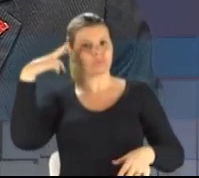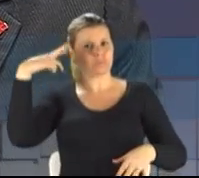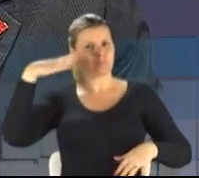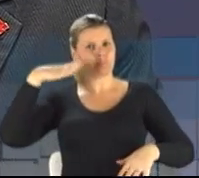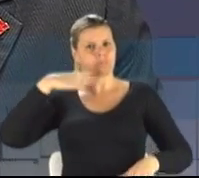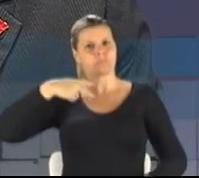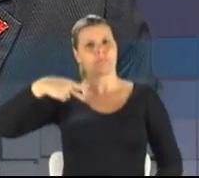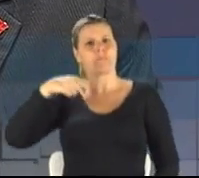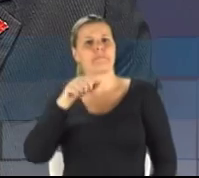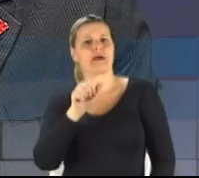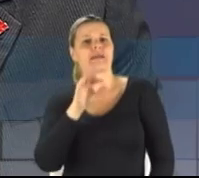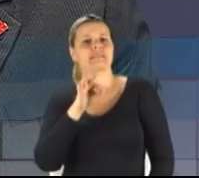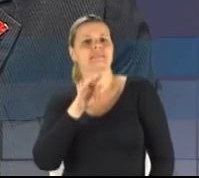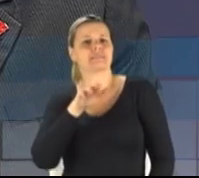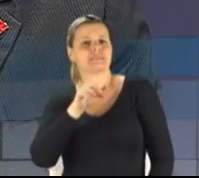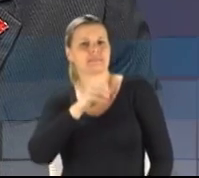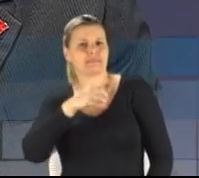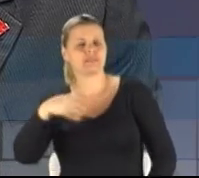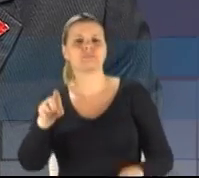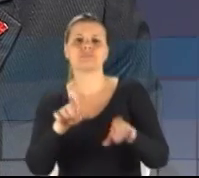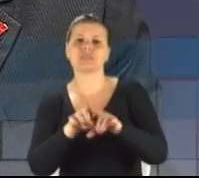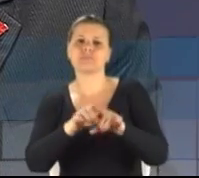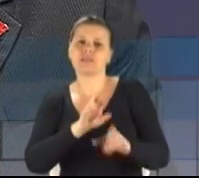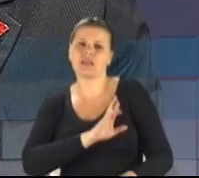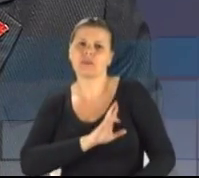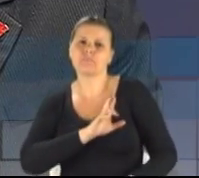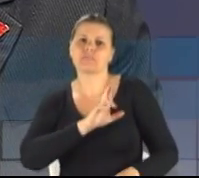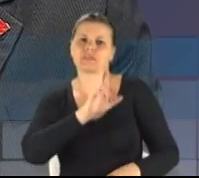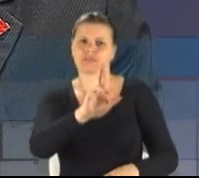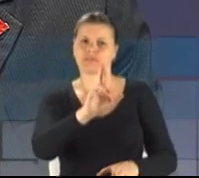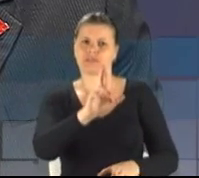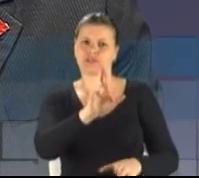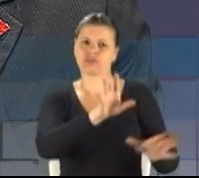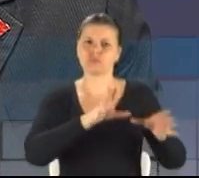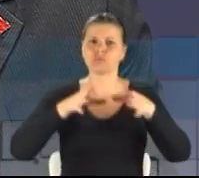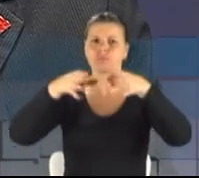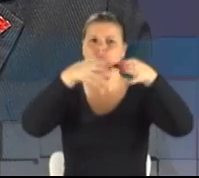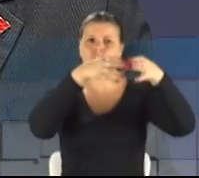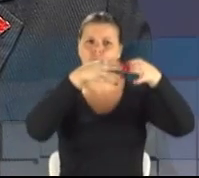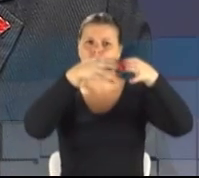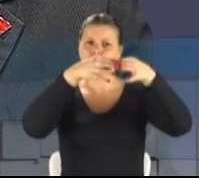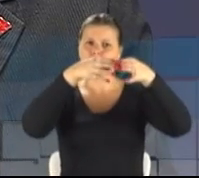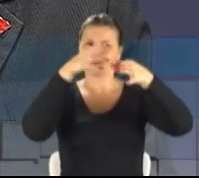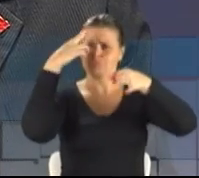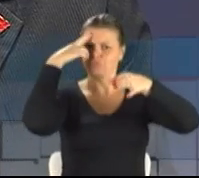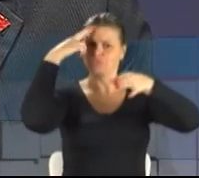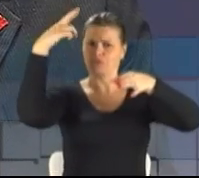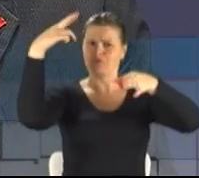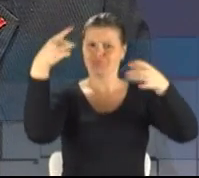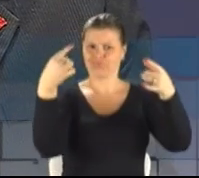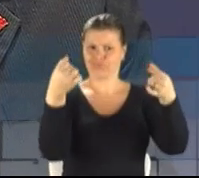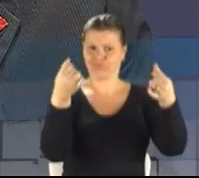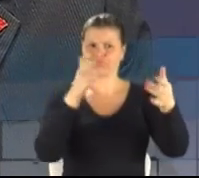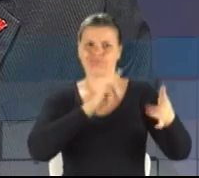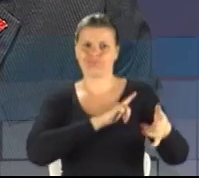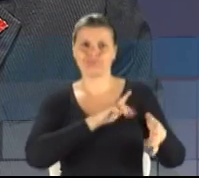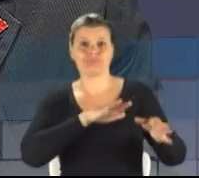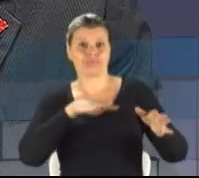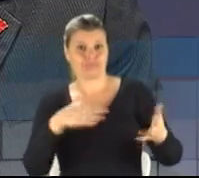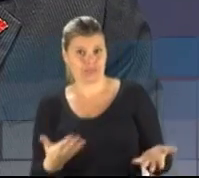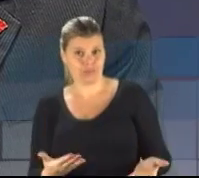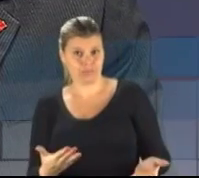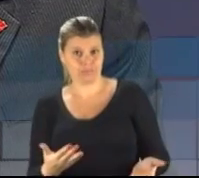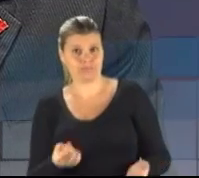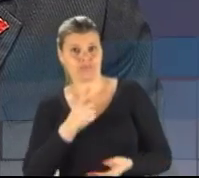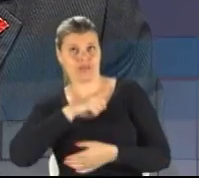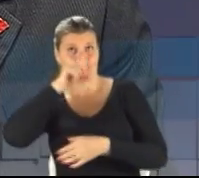são patrões, como são representantes da classe dos patrões. É dizer, aqui Partido dos Trabalhadores, também lá em